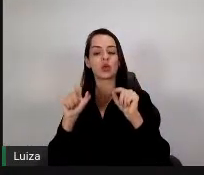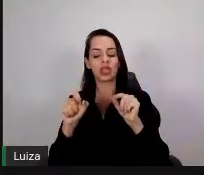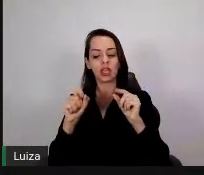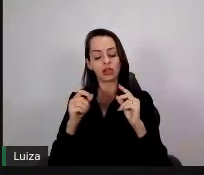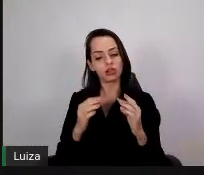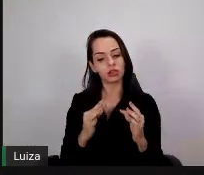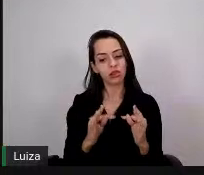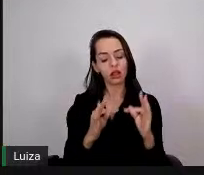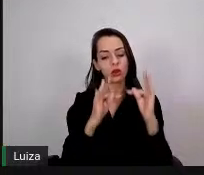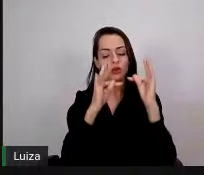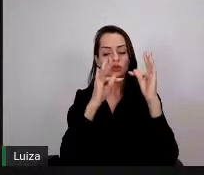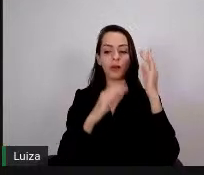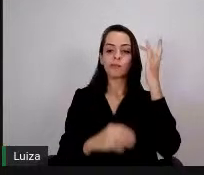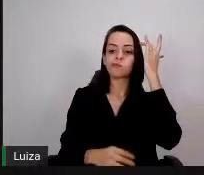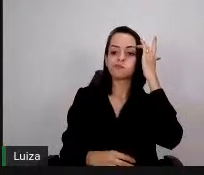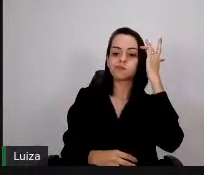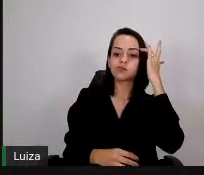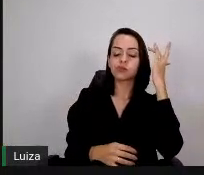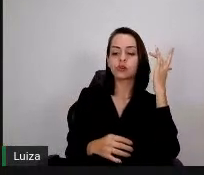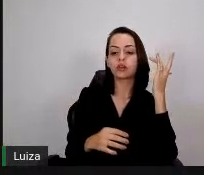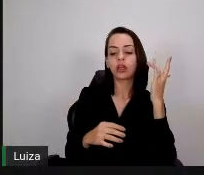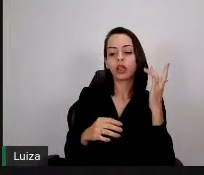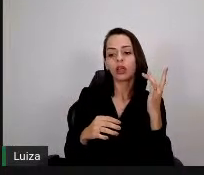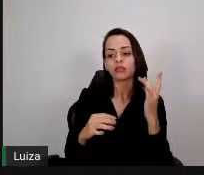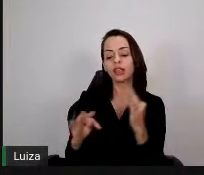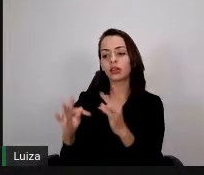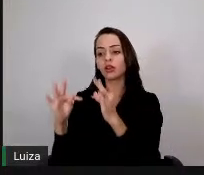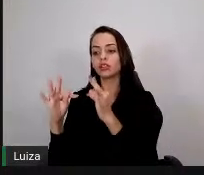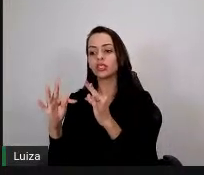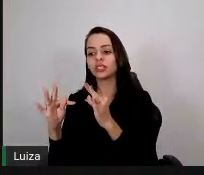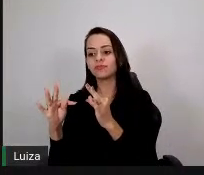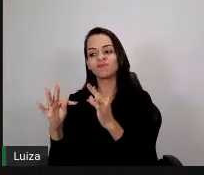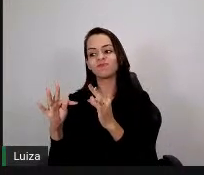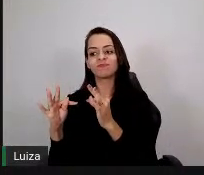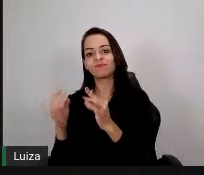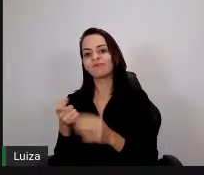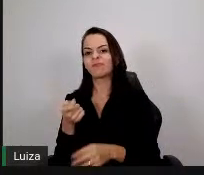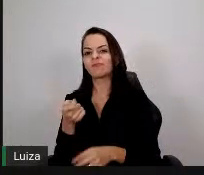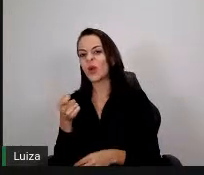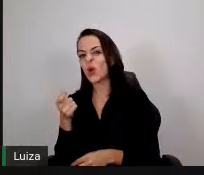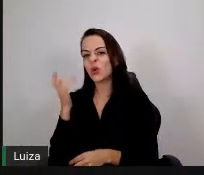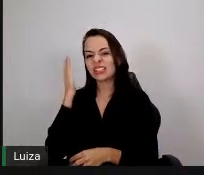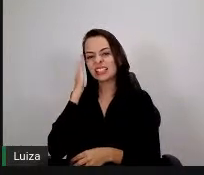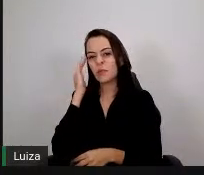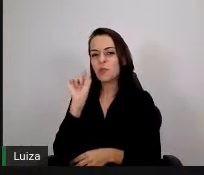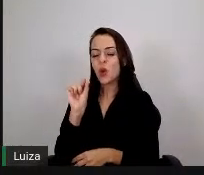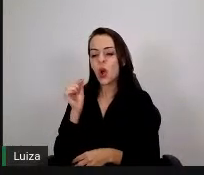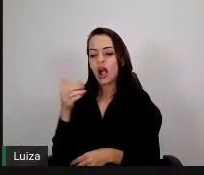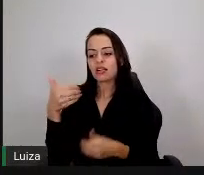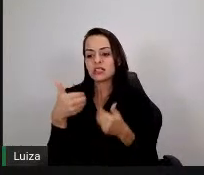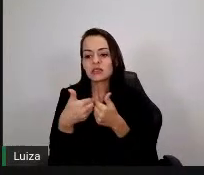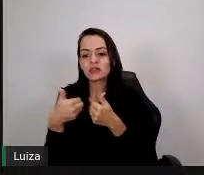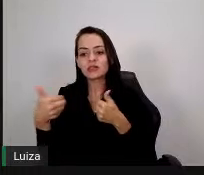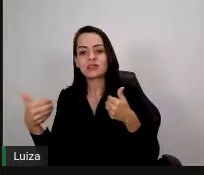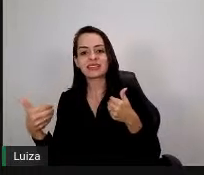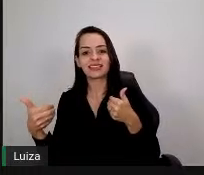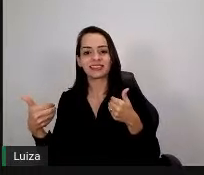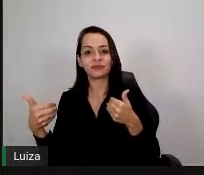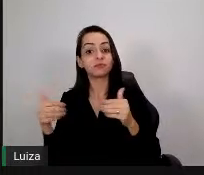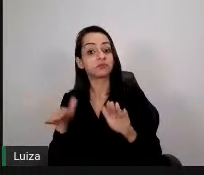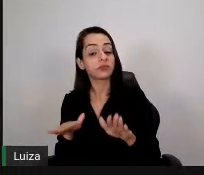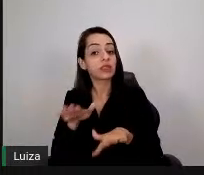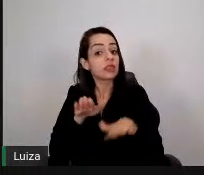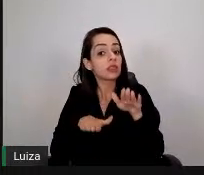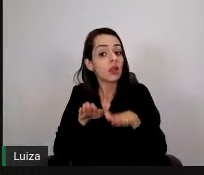um repensamento que eu faço da teoria de Mark Prensk, porque nós, ao nosso redor, e talvez você que esteja nos